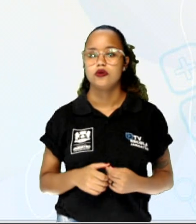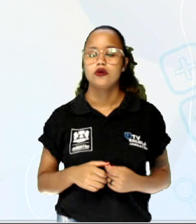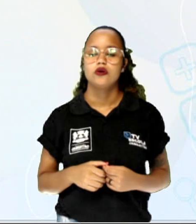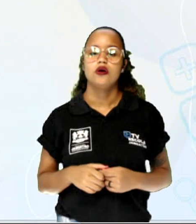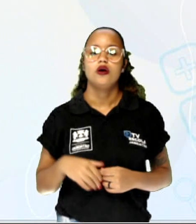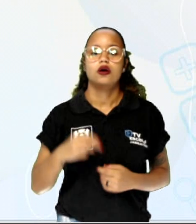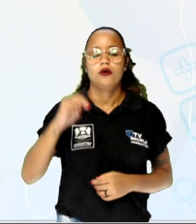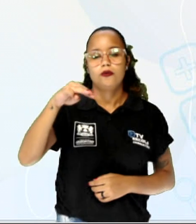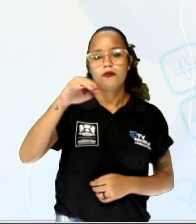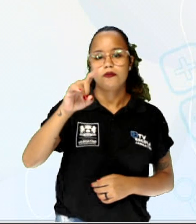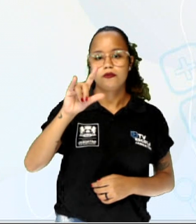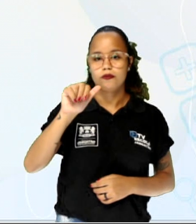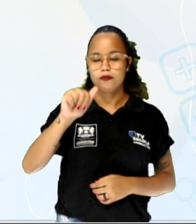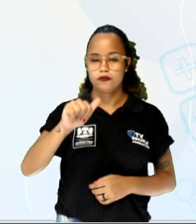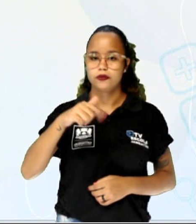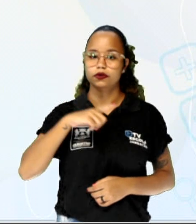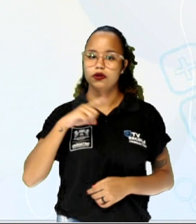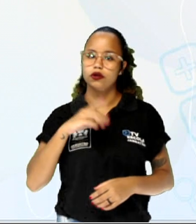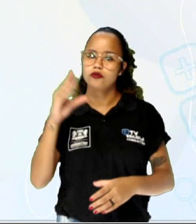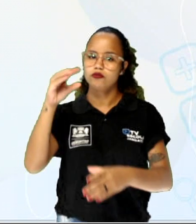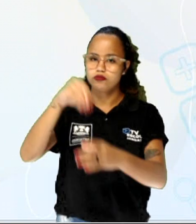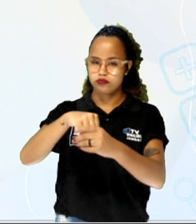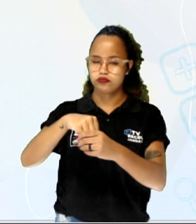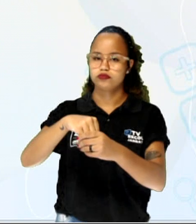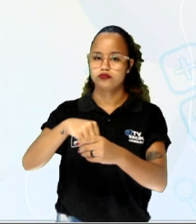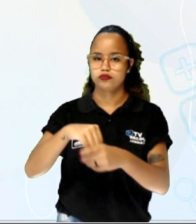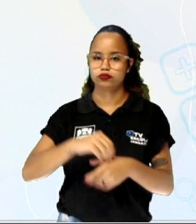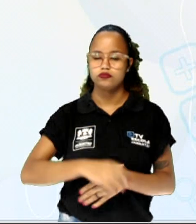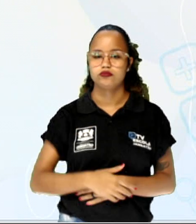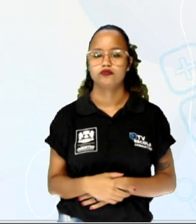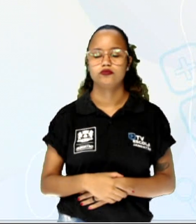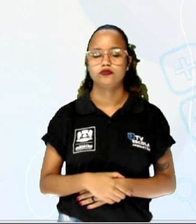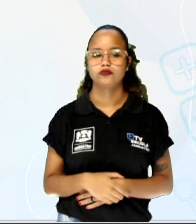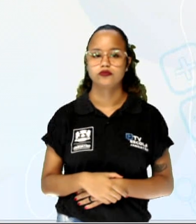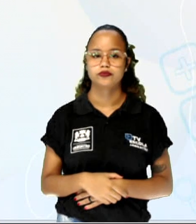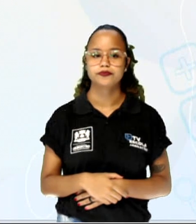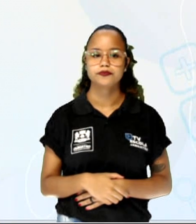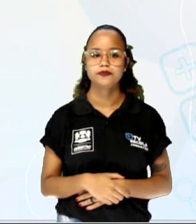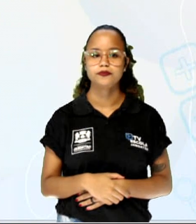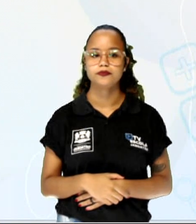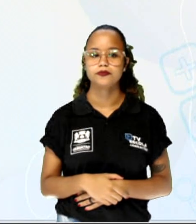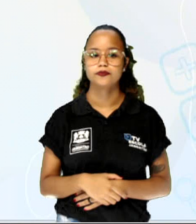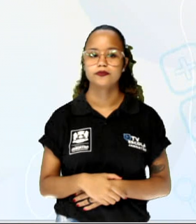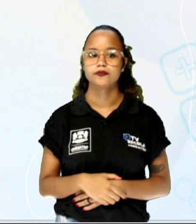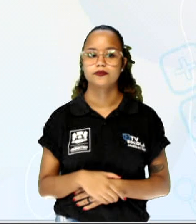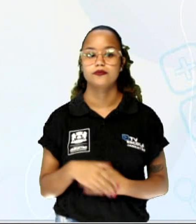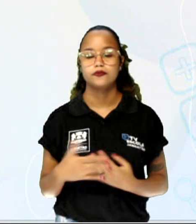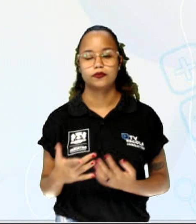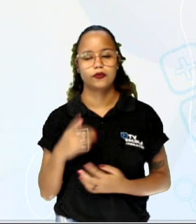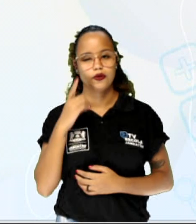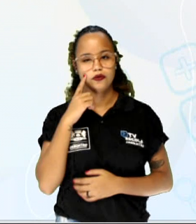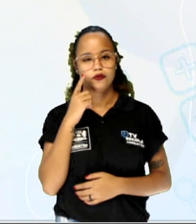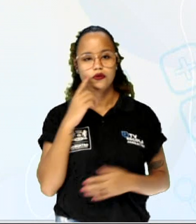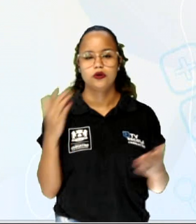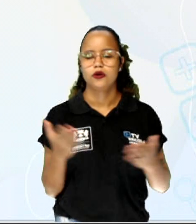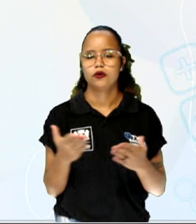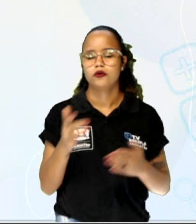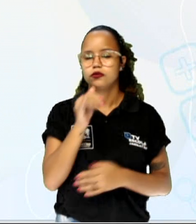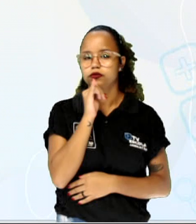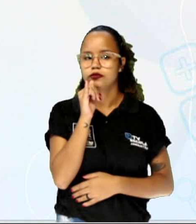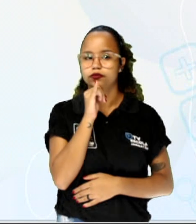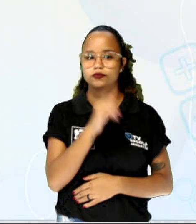o valor que está na posição central, ou seja, está no meio do conjunto. Então, ó, vamos ver aqui uma situação.